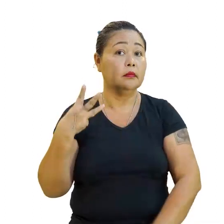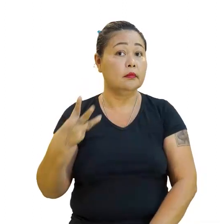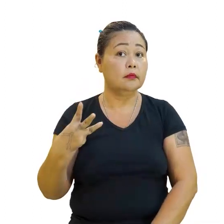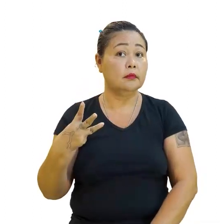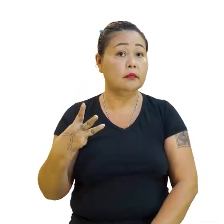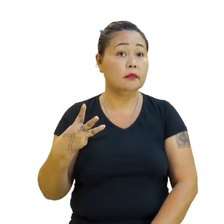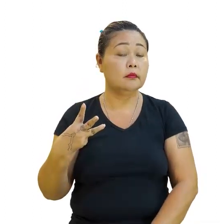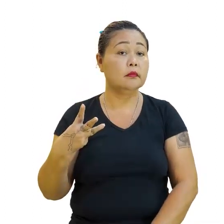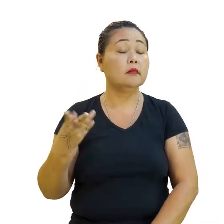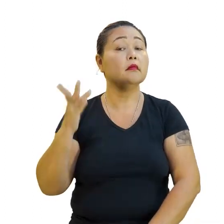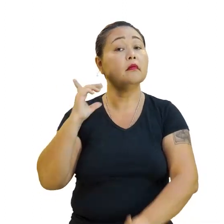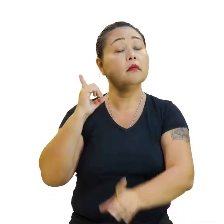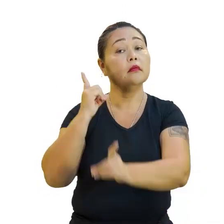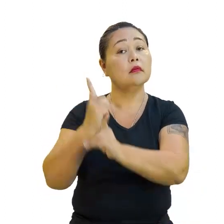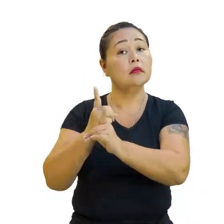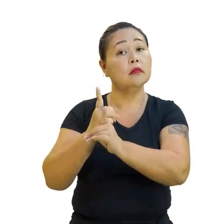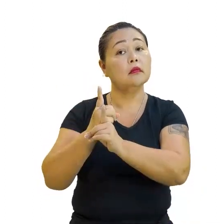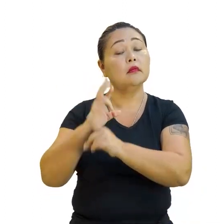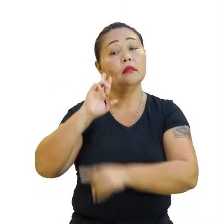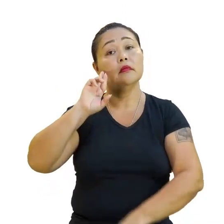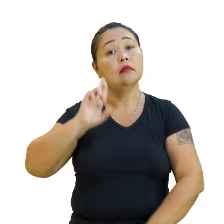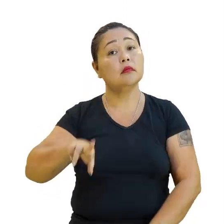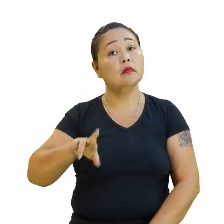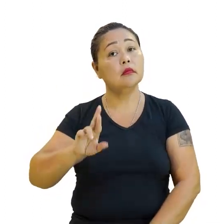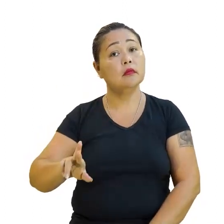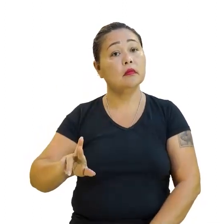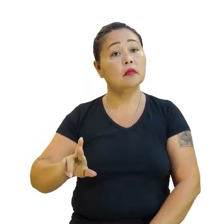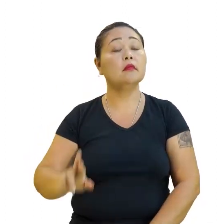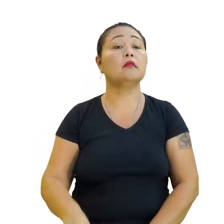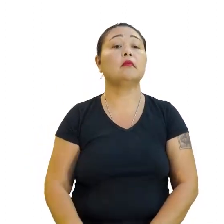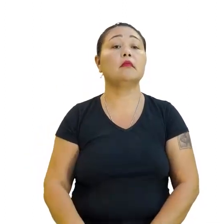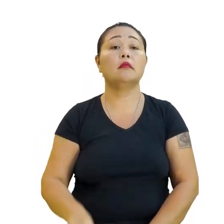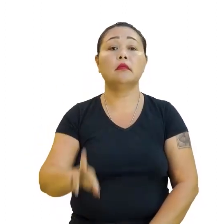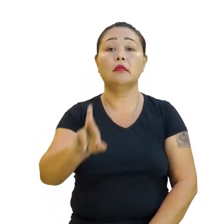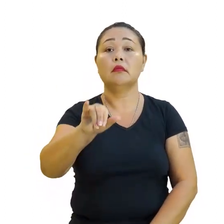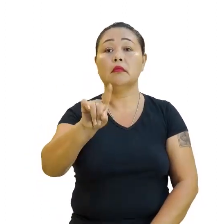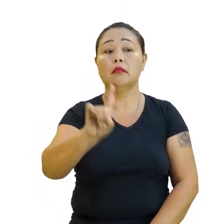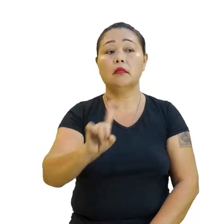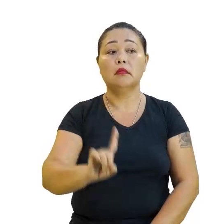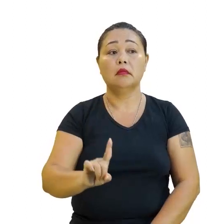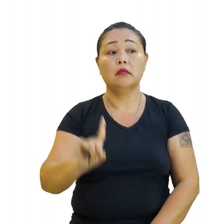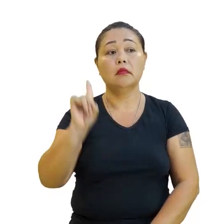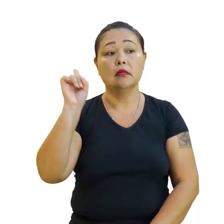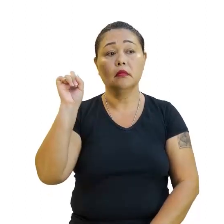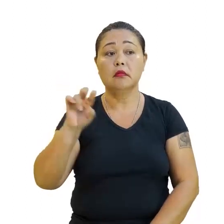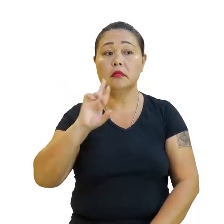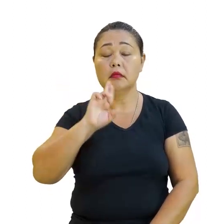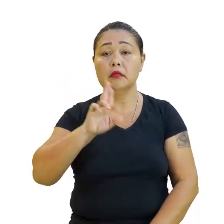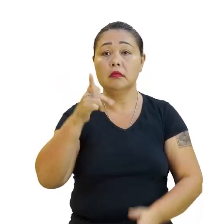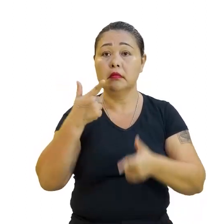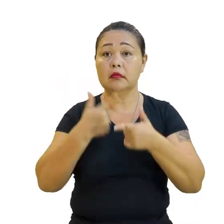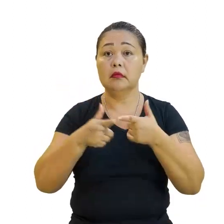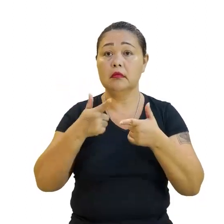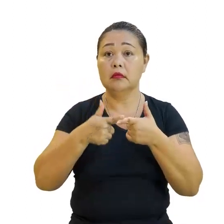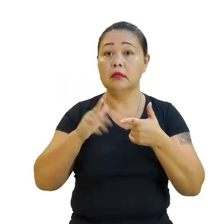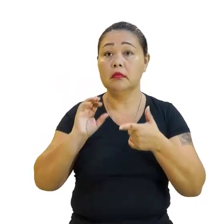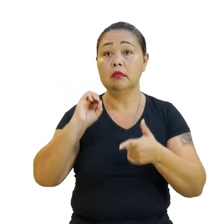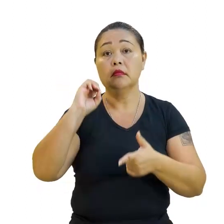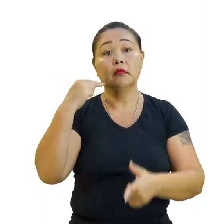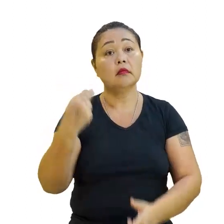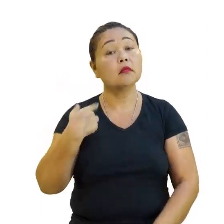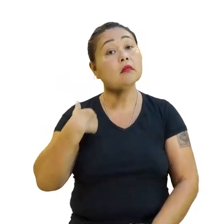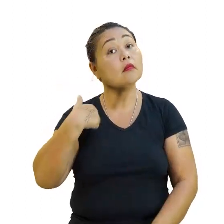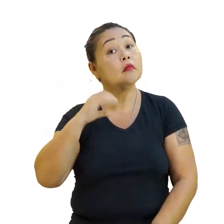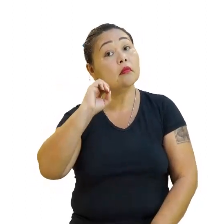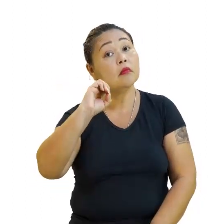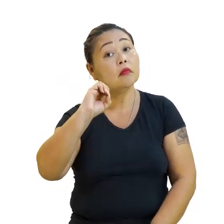achamos a nossa raiz. Essa é a raiz do problema. Raiz do problema. Ou o zero da função.